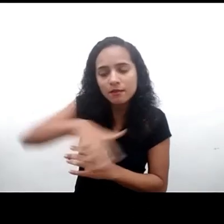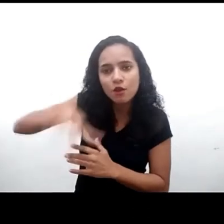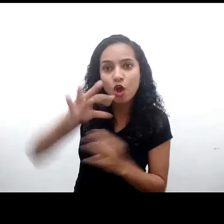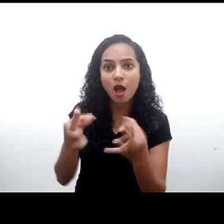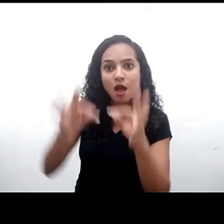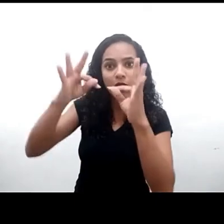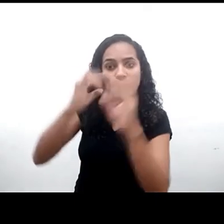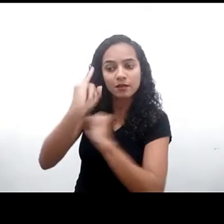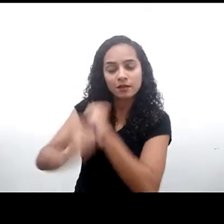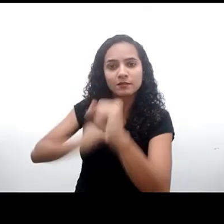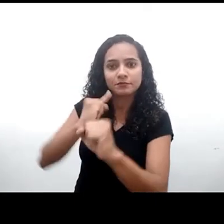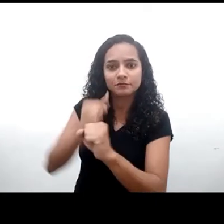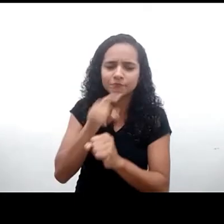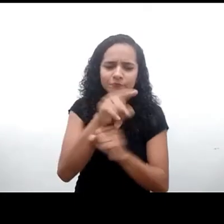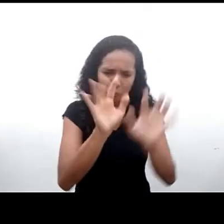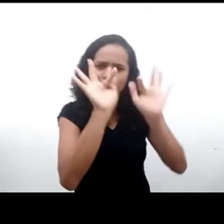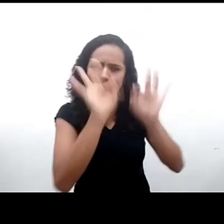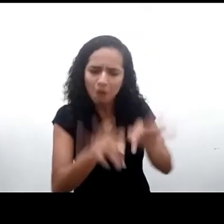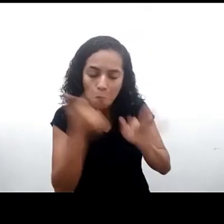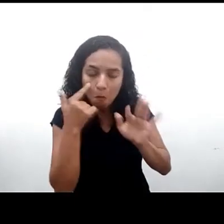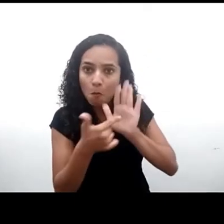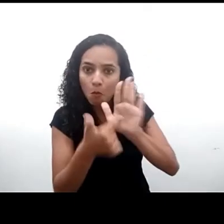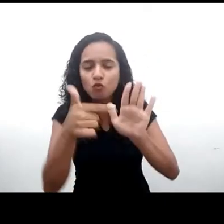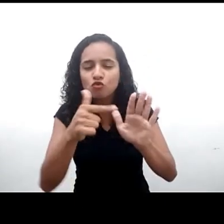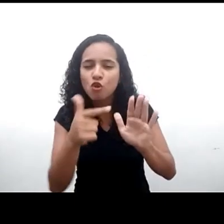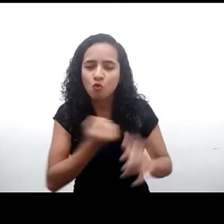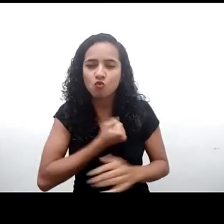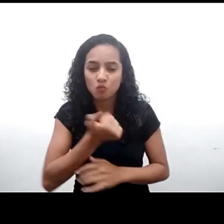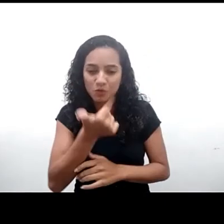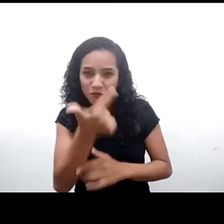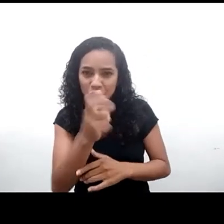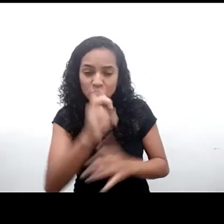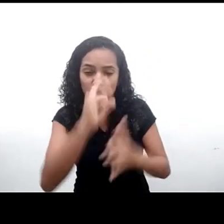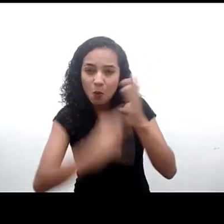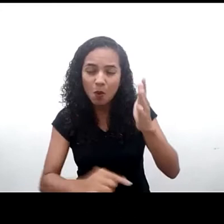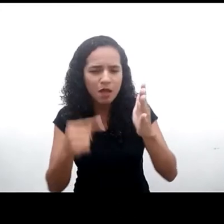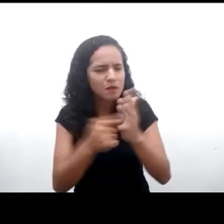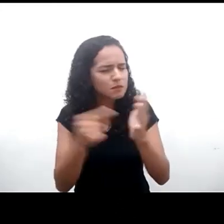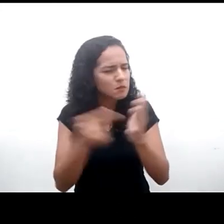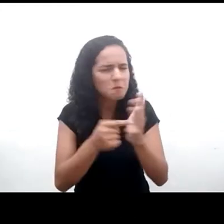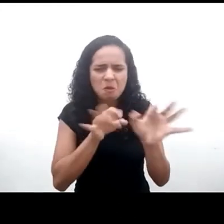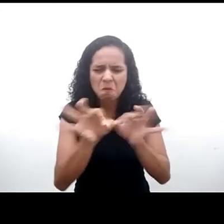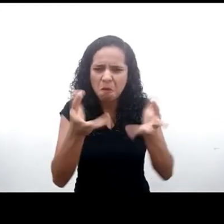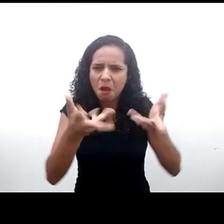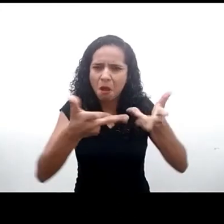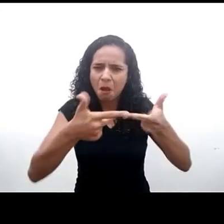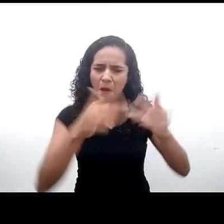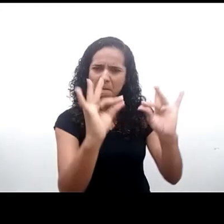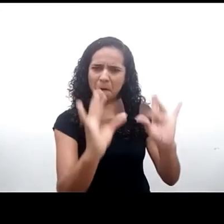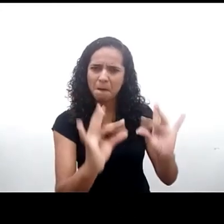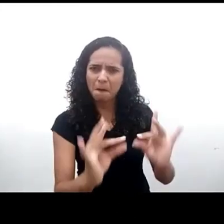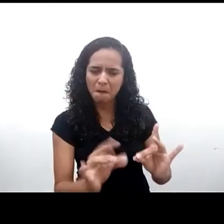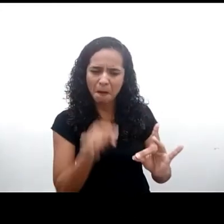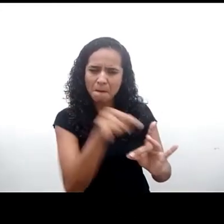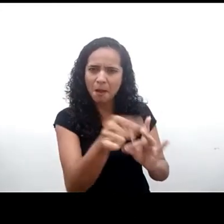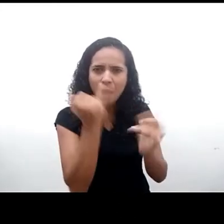resultado final demonstrou isso. O comentário geral número 25 é um documento muitíssimo bem elaborado, que abrange diversas das relevantes